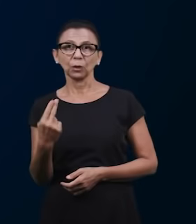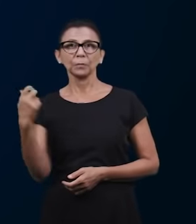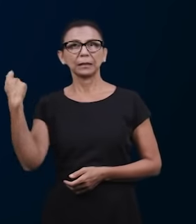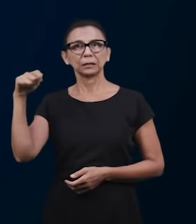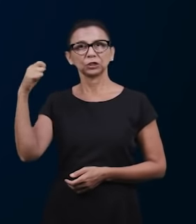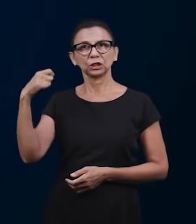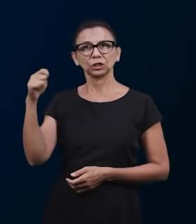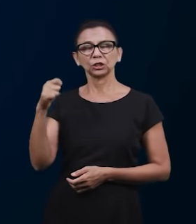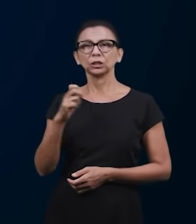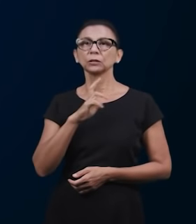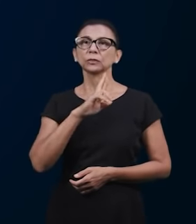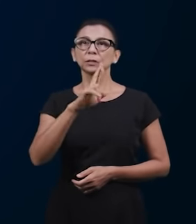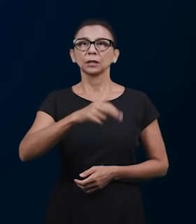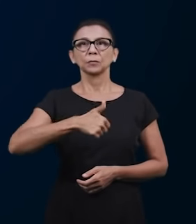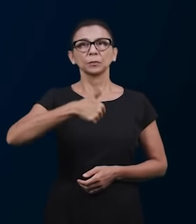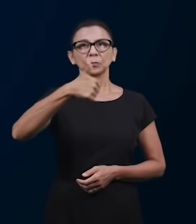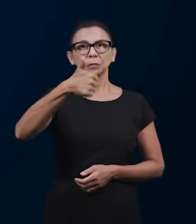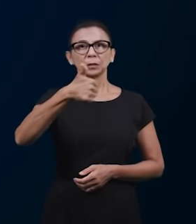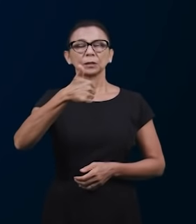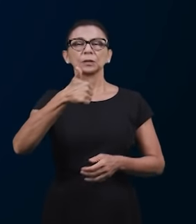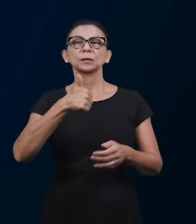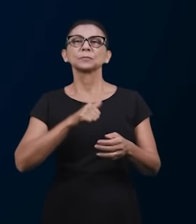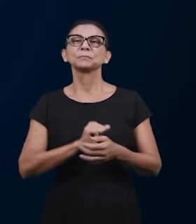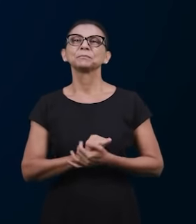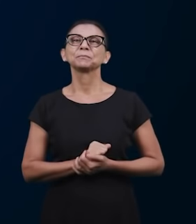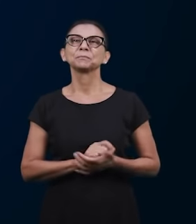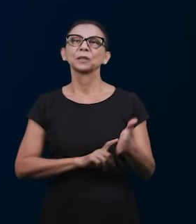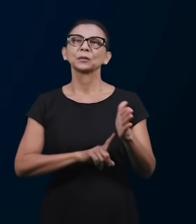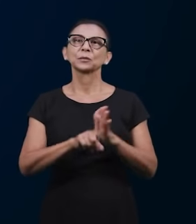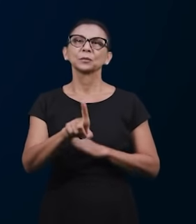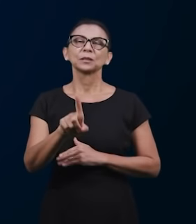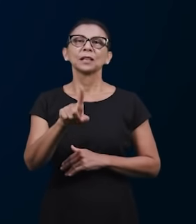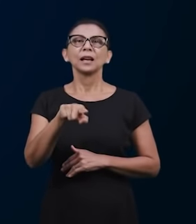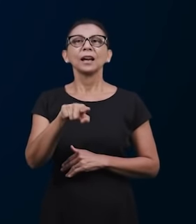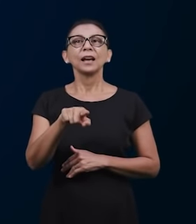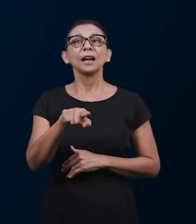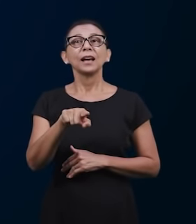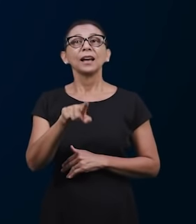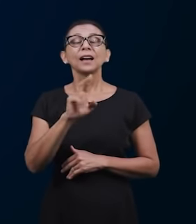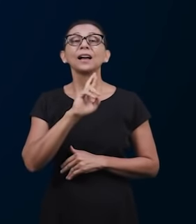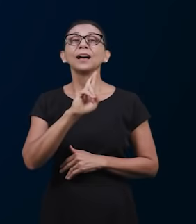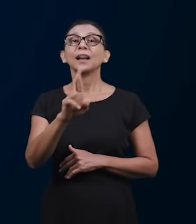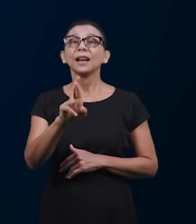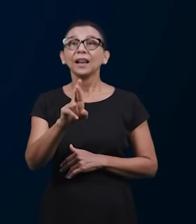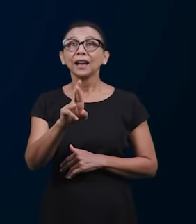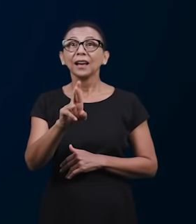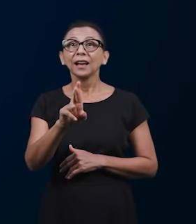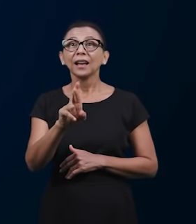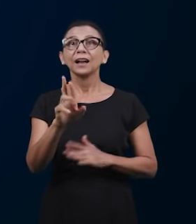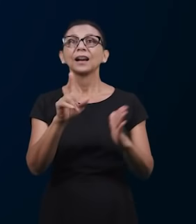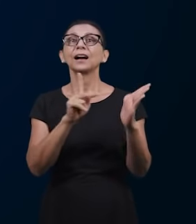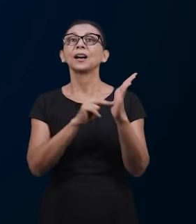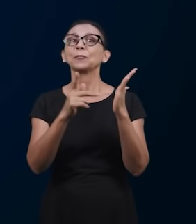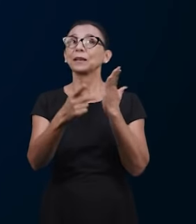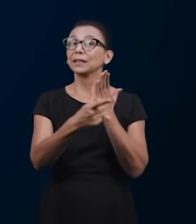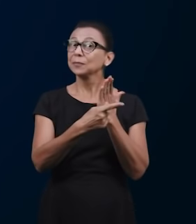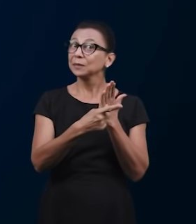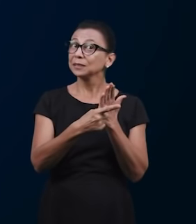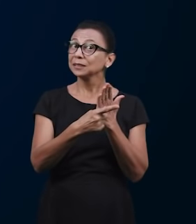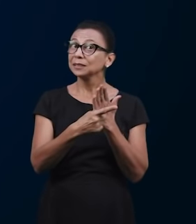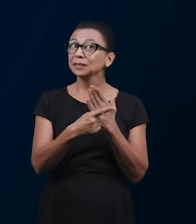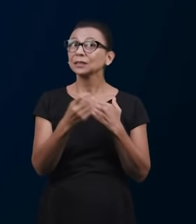e vou responder a pergunta 1. A resposta é a palavra